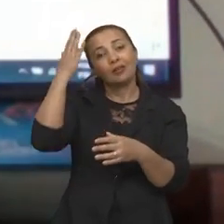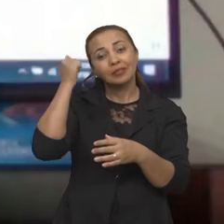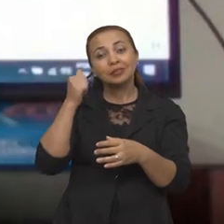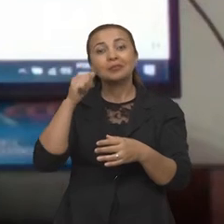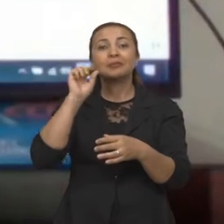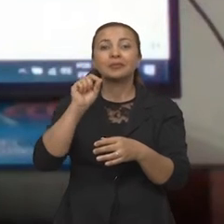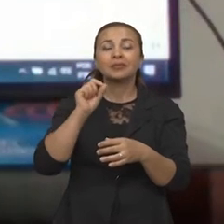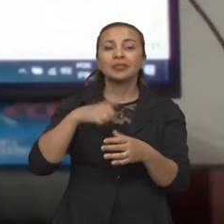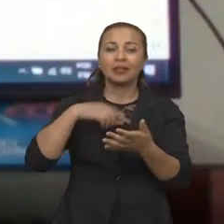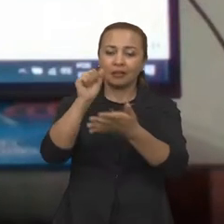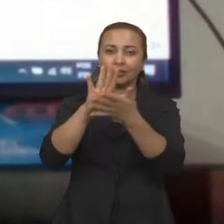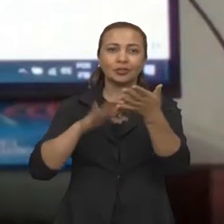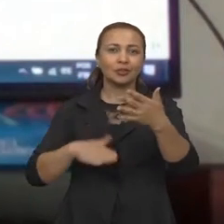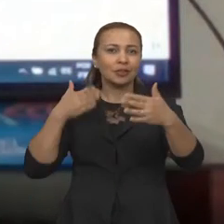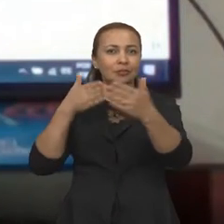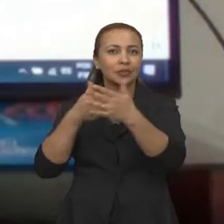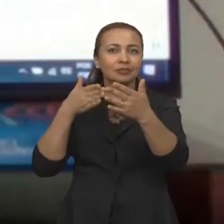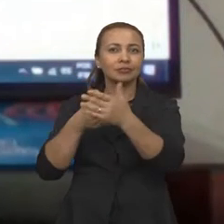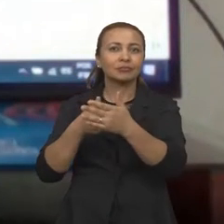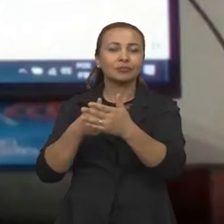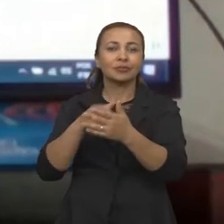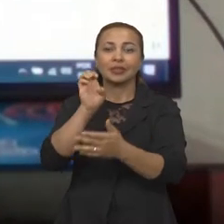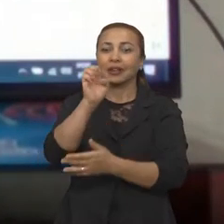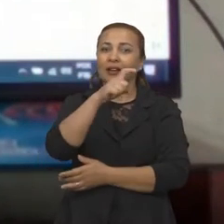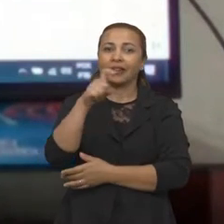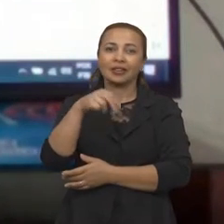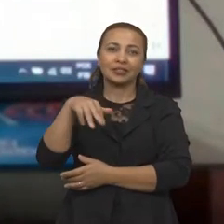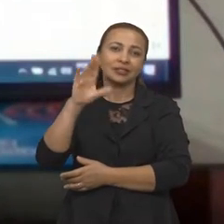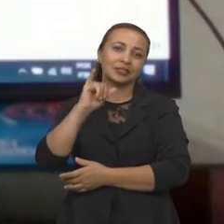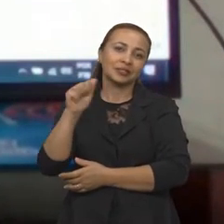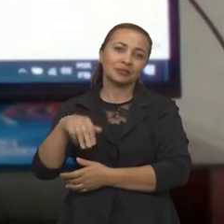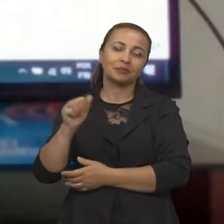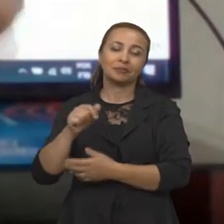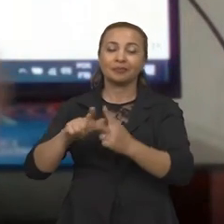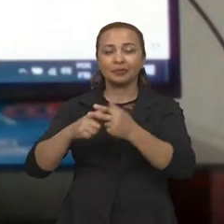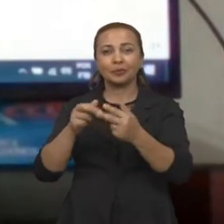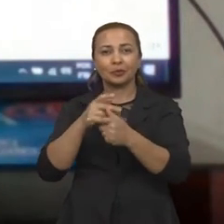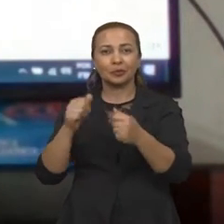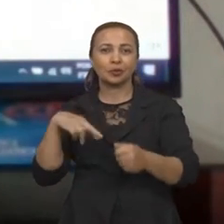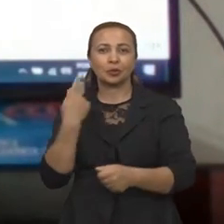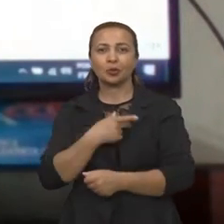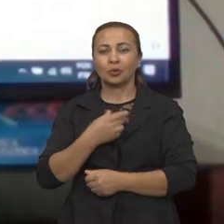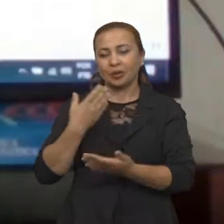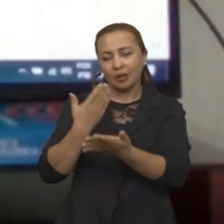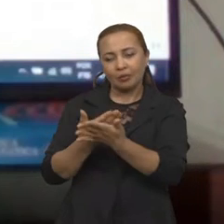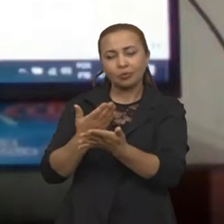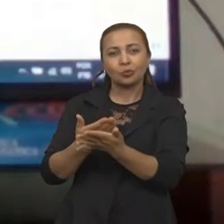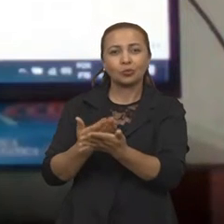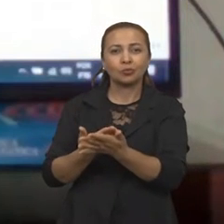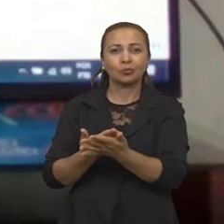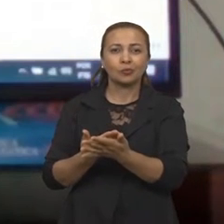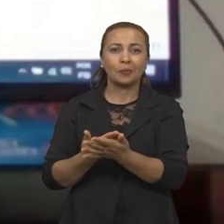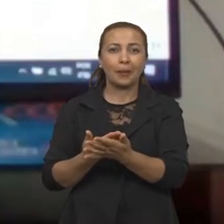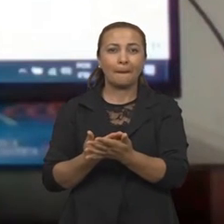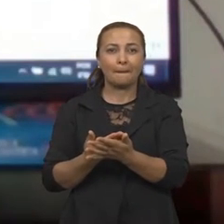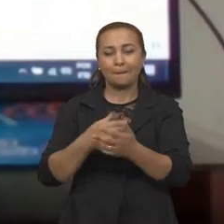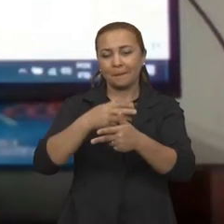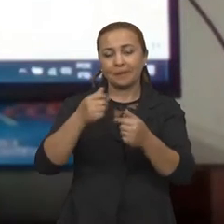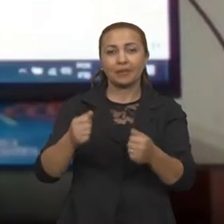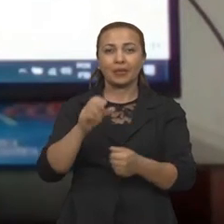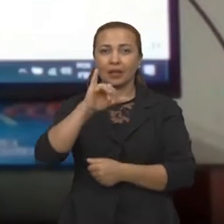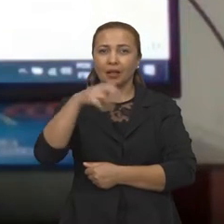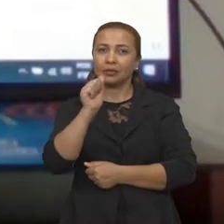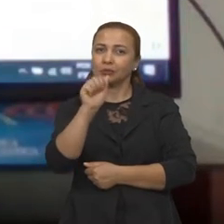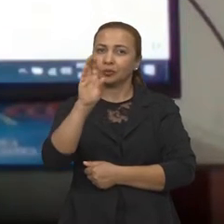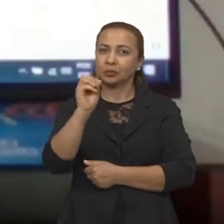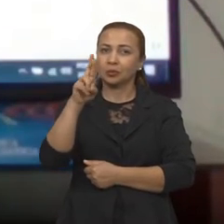fármaco tem atividade inibidora enzimática. E até então, os produtos que nós estamos estudando, derivados do